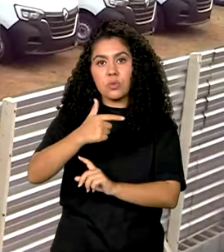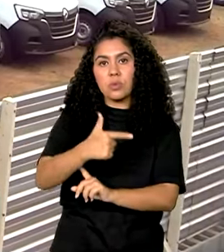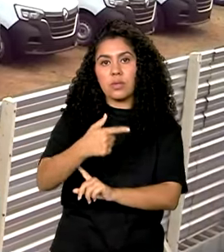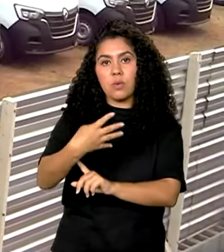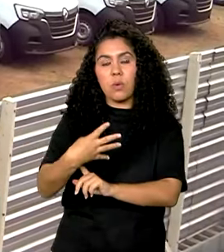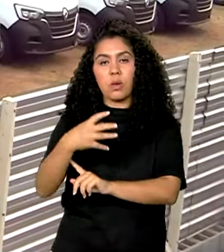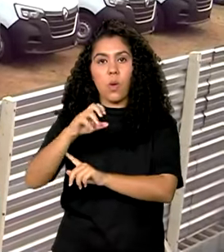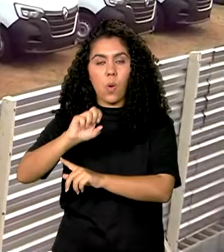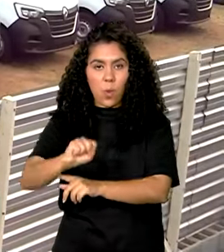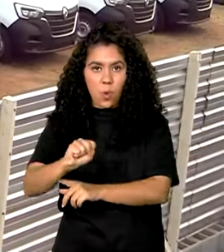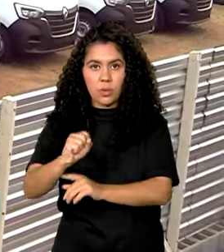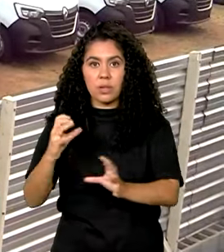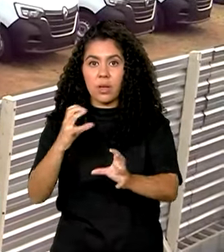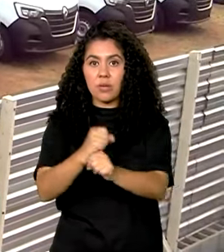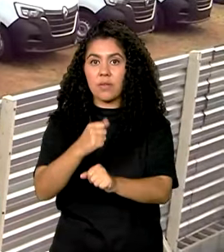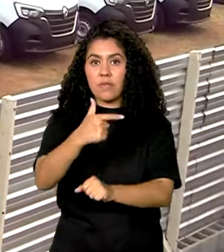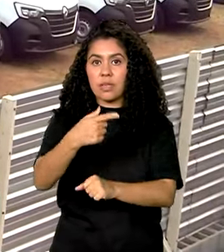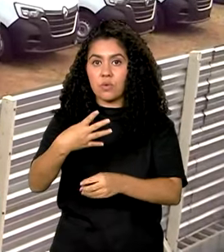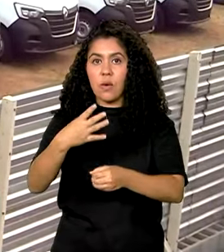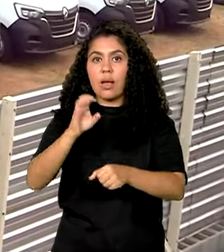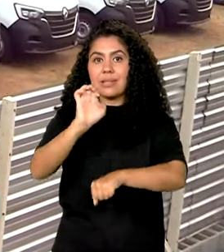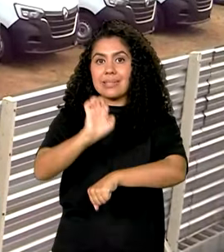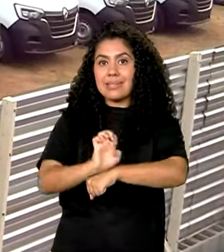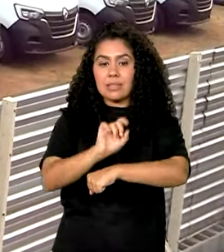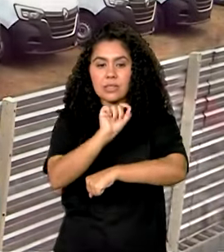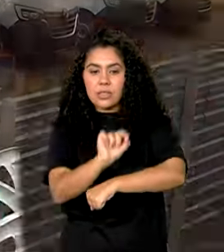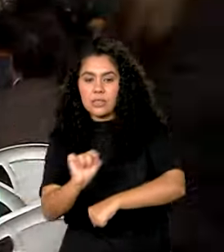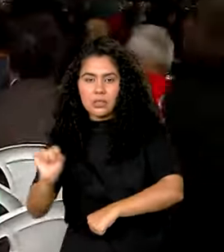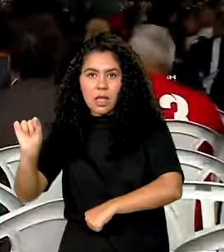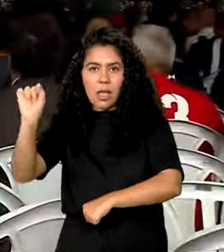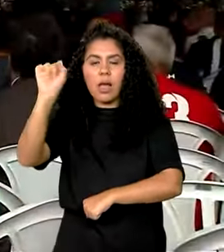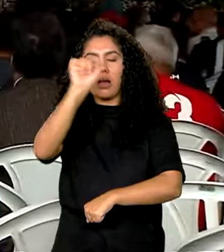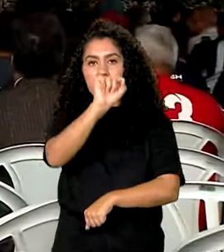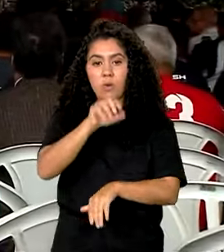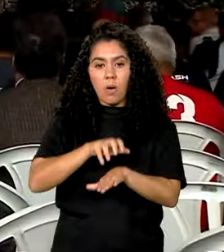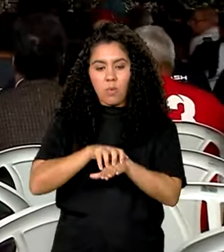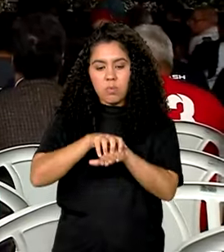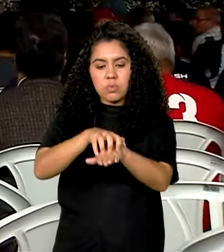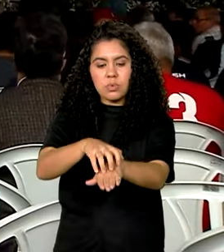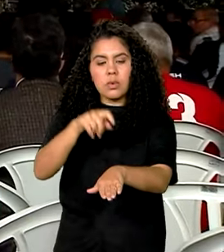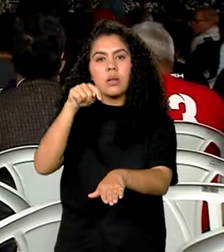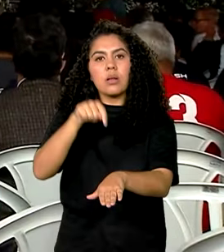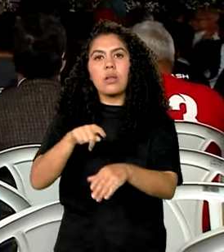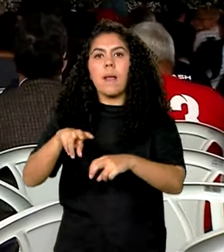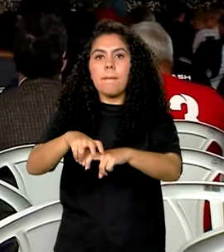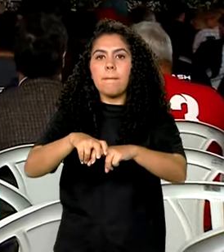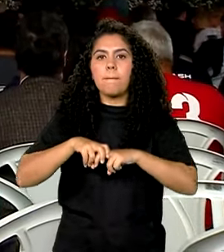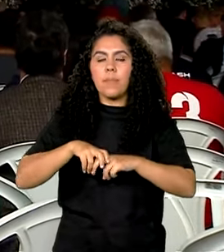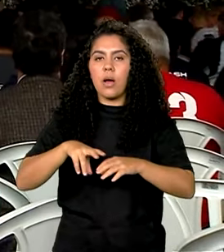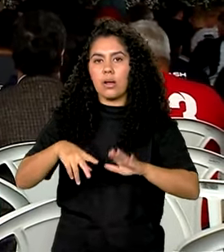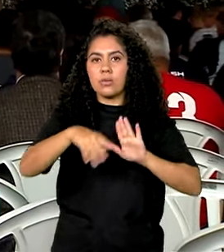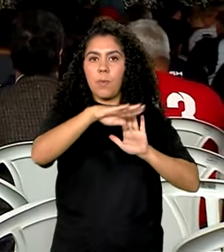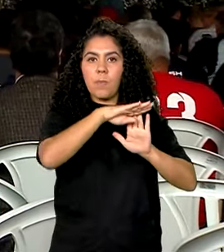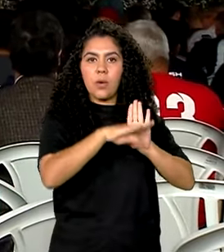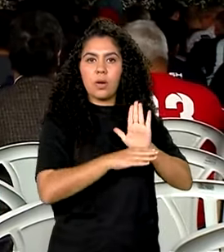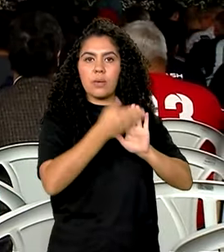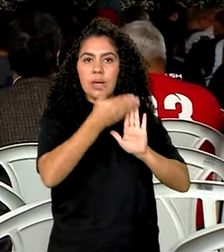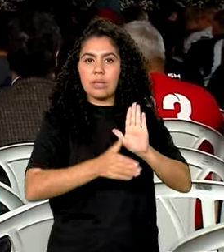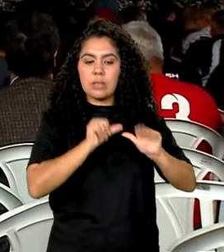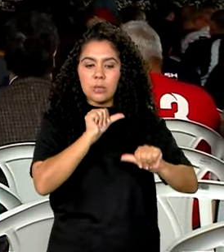24 estados. A entrega faz parte do projeto de renovação da frota do SAMU.